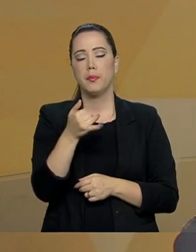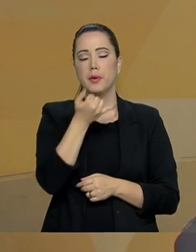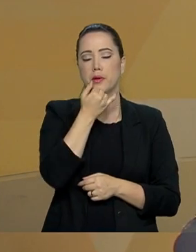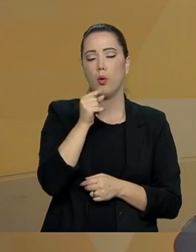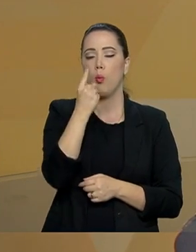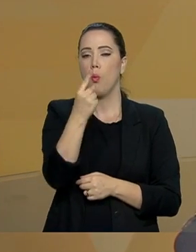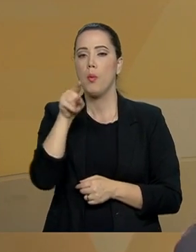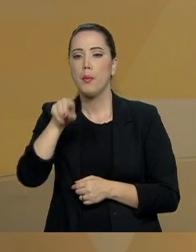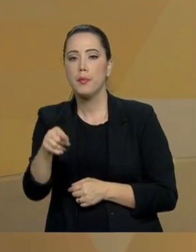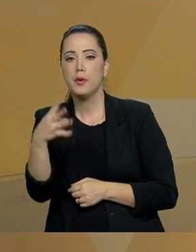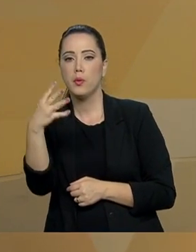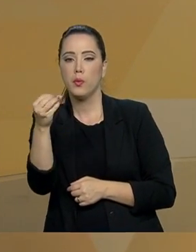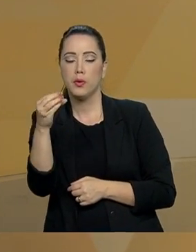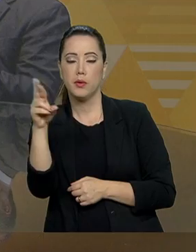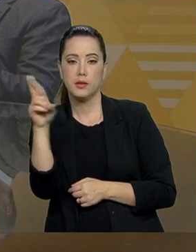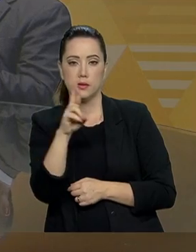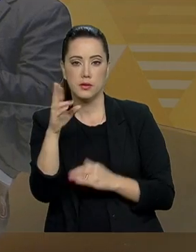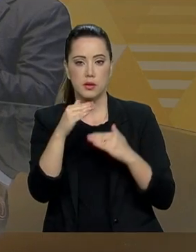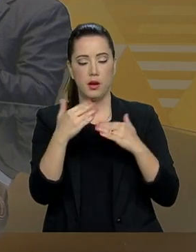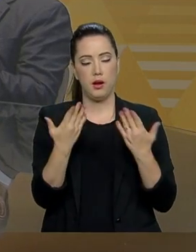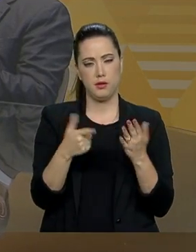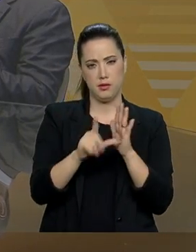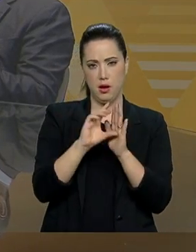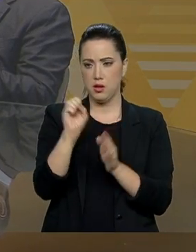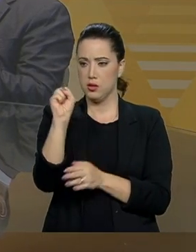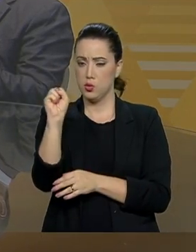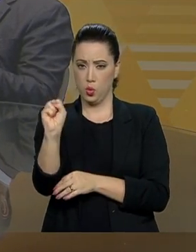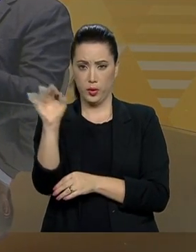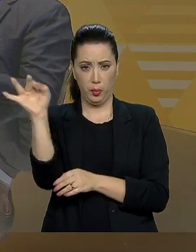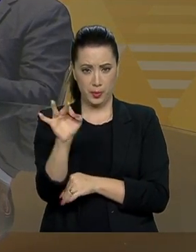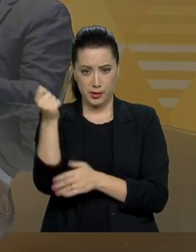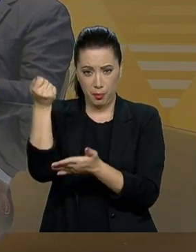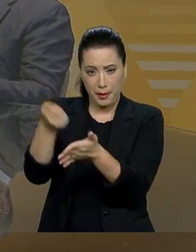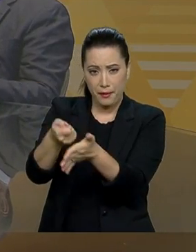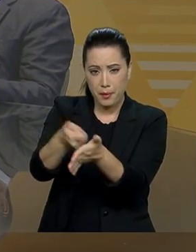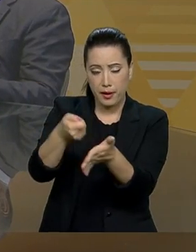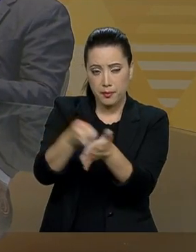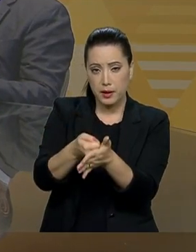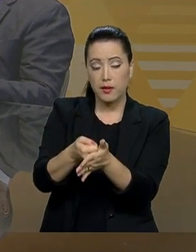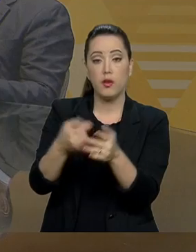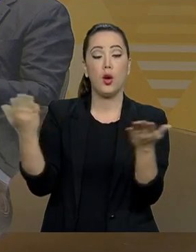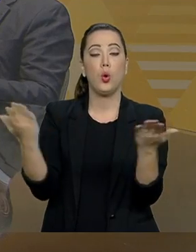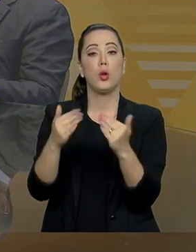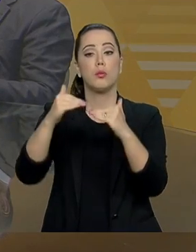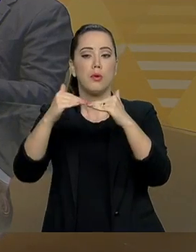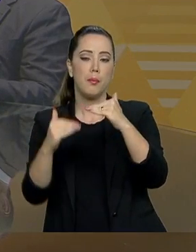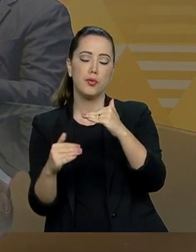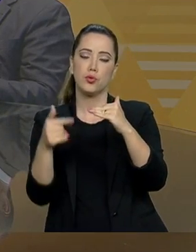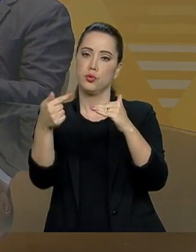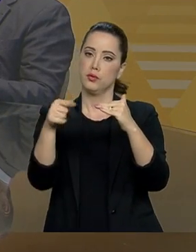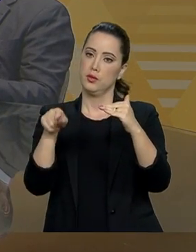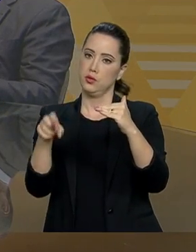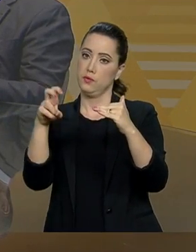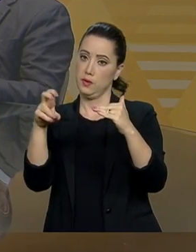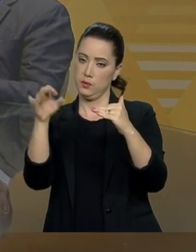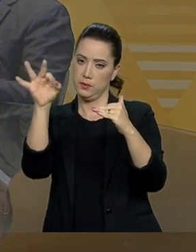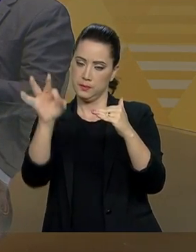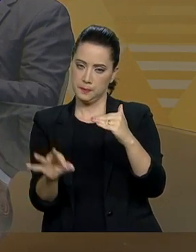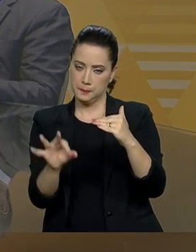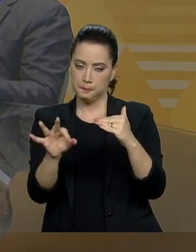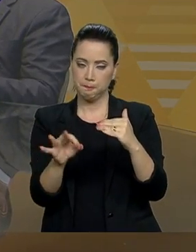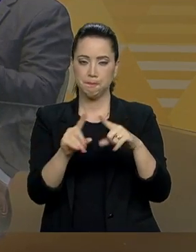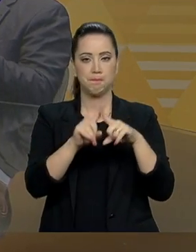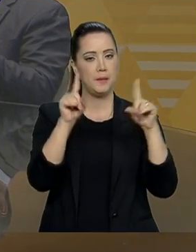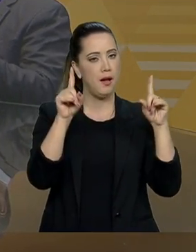% para 7,5%. Em compensação, quem está acima da pirâmide, quem passa do teto do Supremo Tribunal Federal, que são